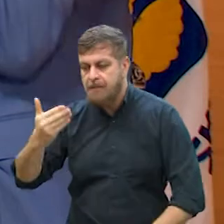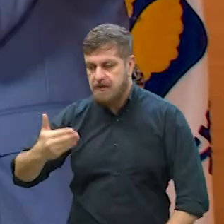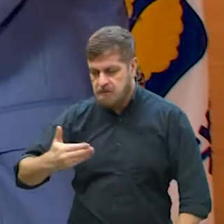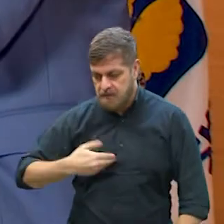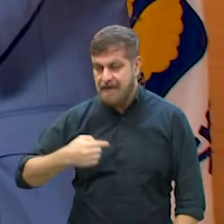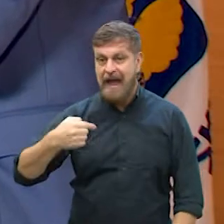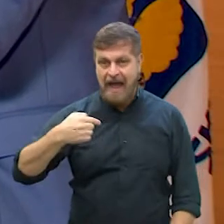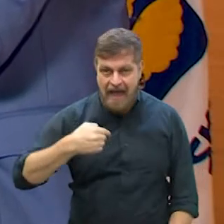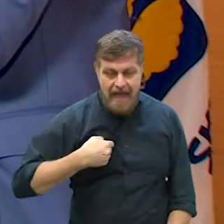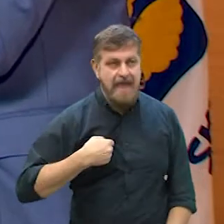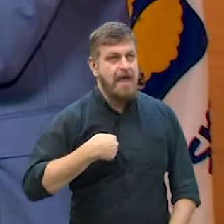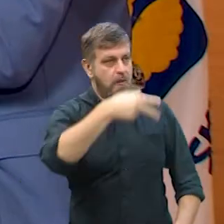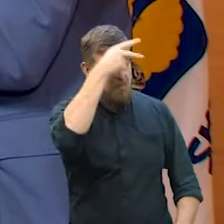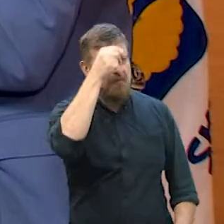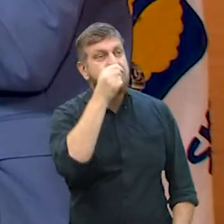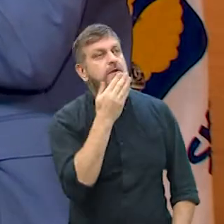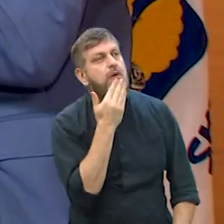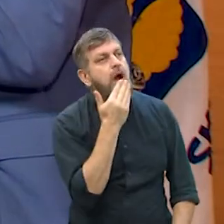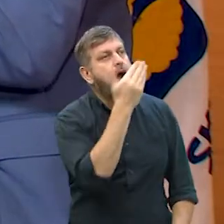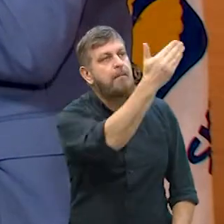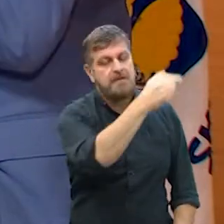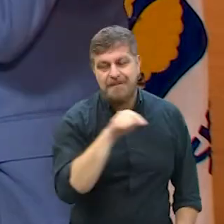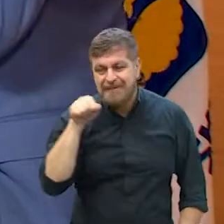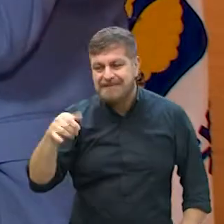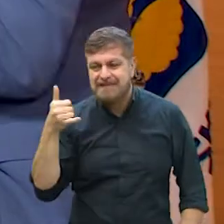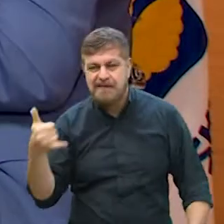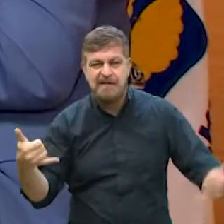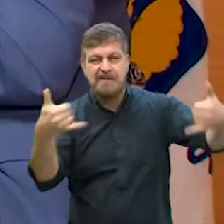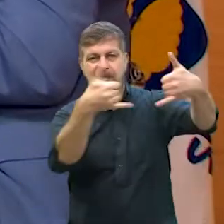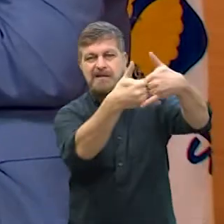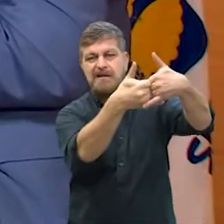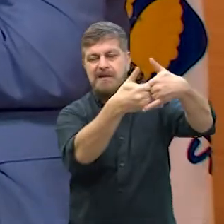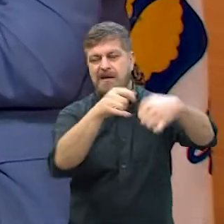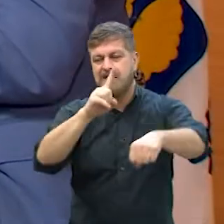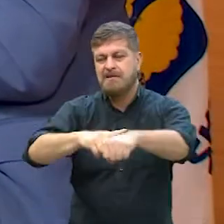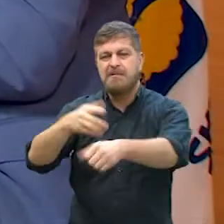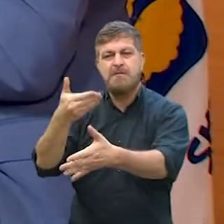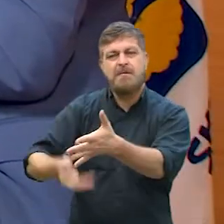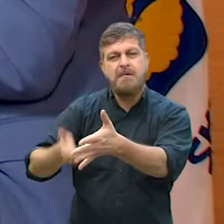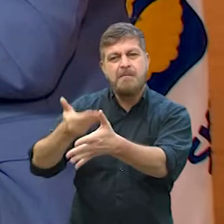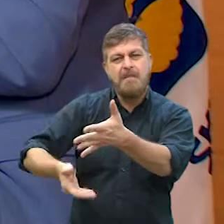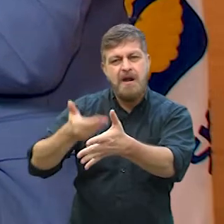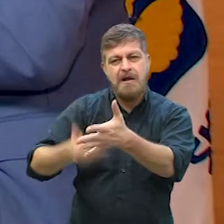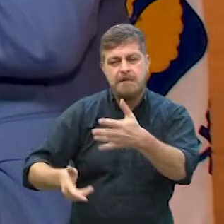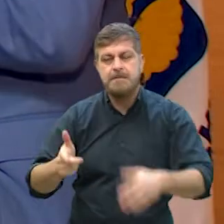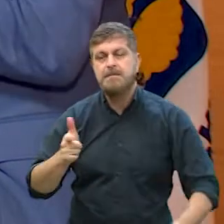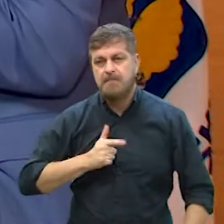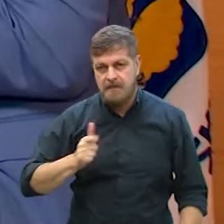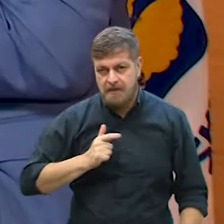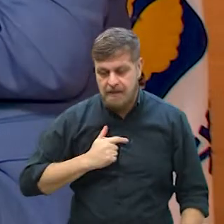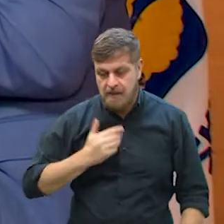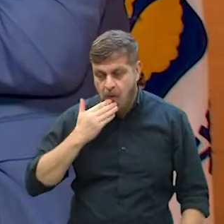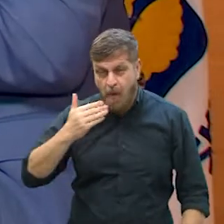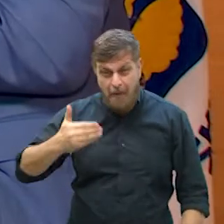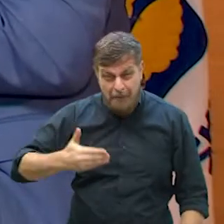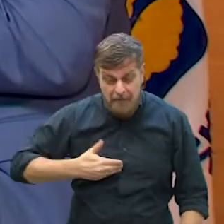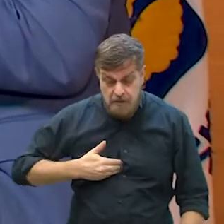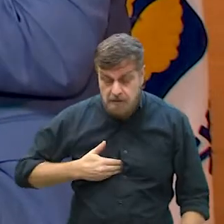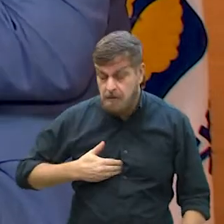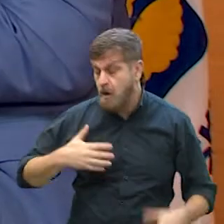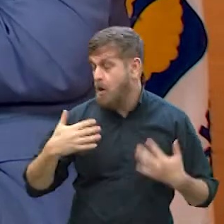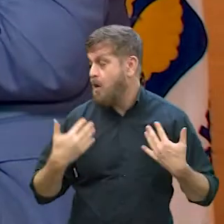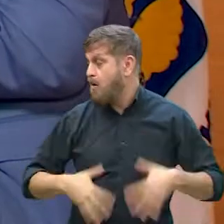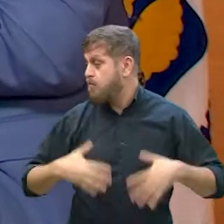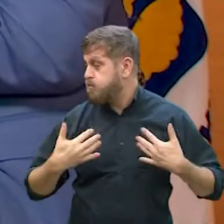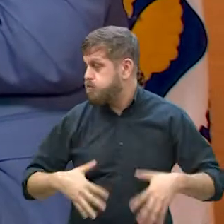em nome daquela pessoa, do que a pessoa vai lá, ligar no 56, perde tempo. Então, assim, aumentou muito. A gente